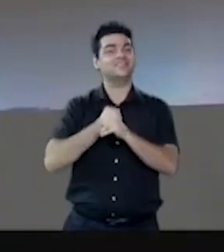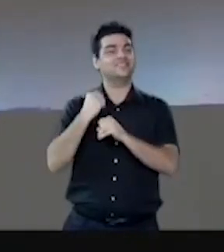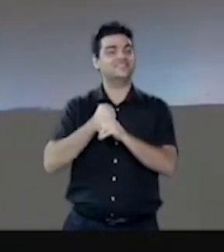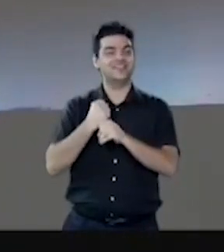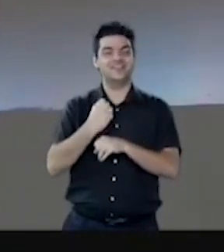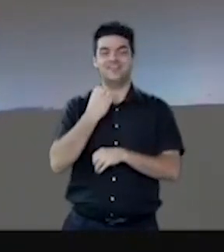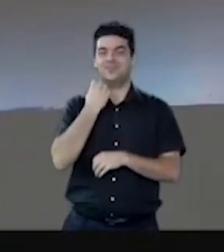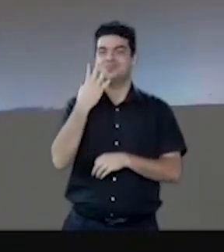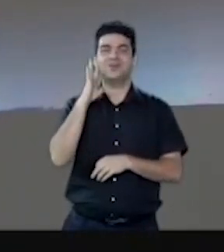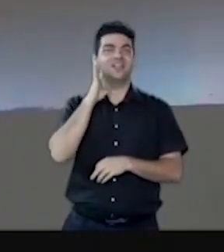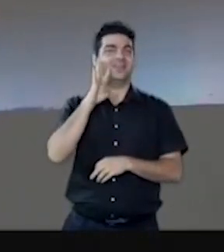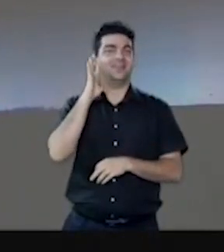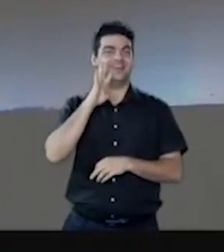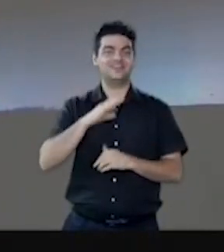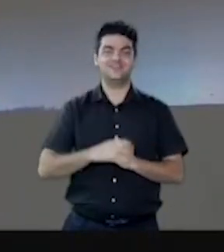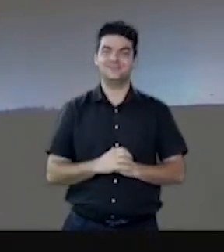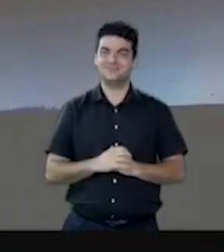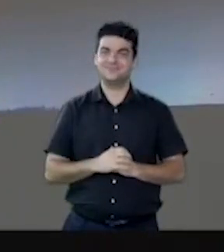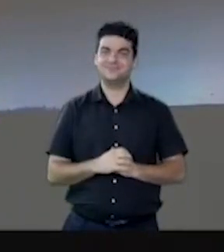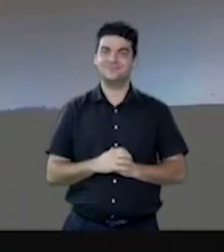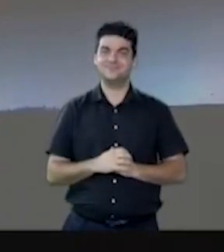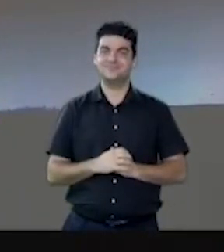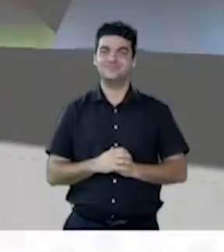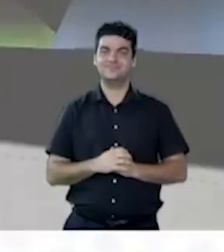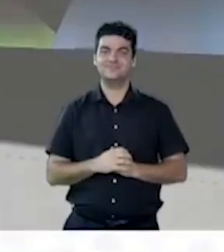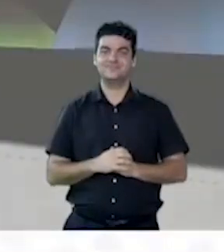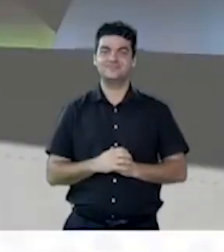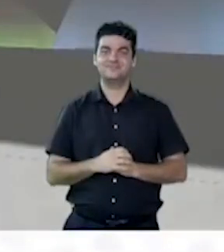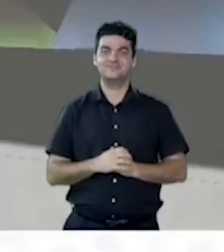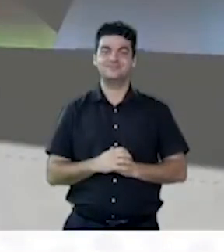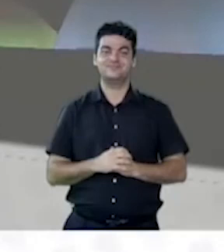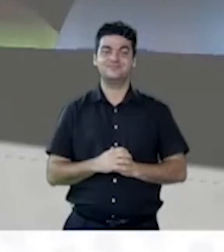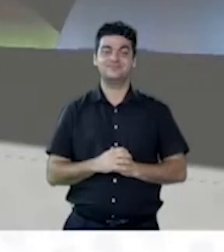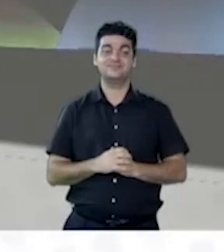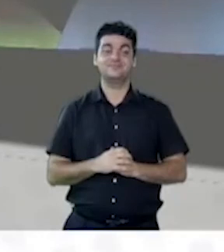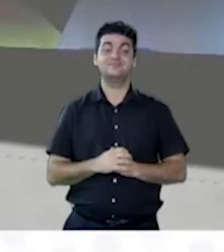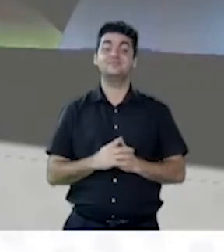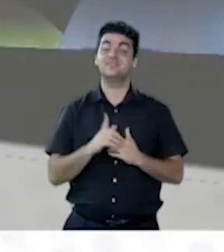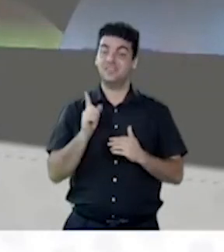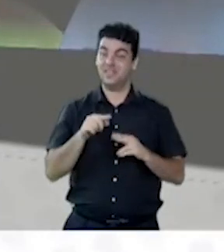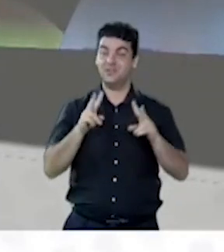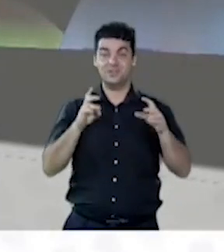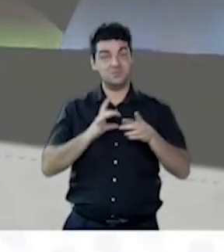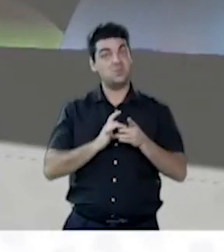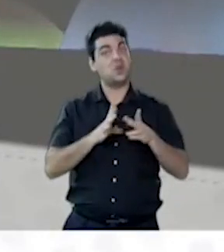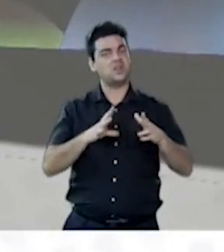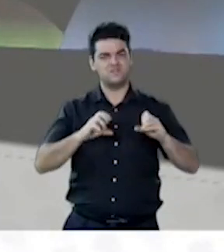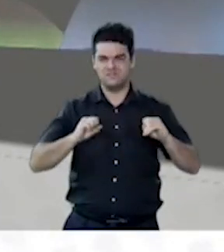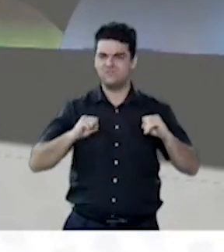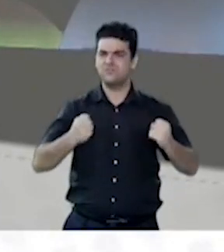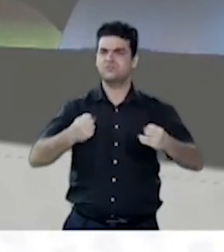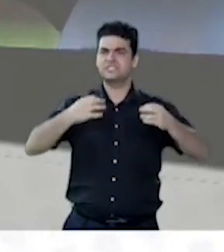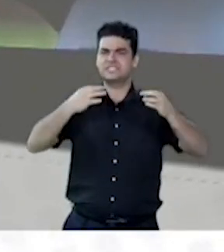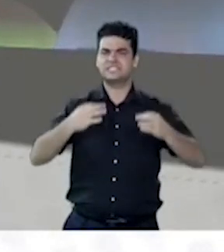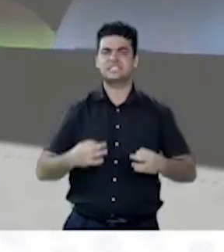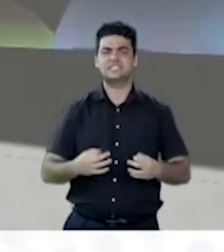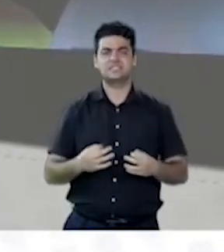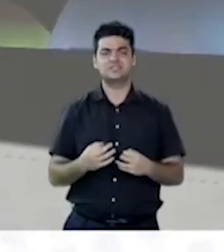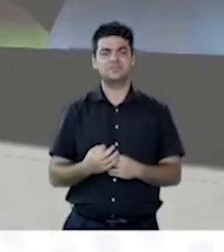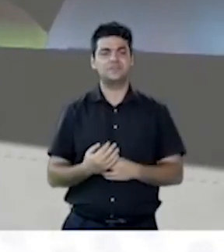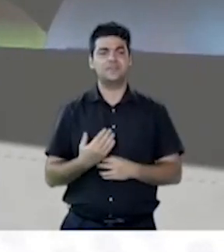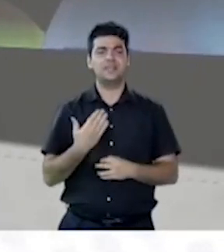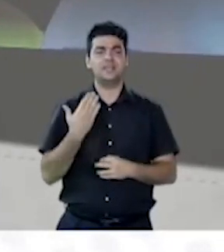Constituição brasileira, esses 33 anos de democracia institucional, de uma